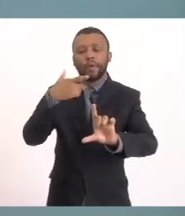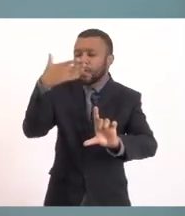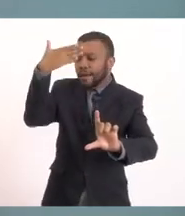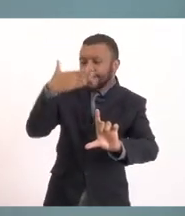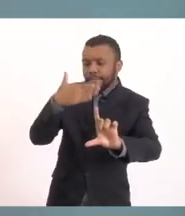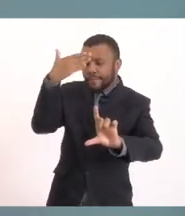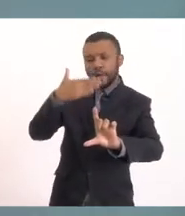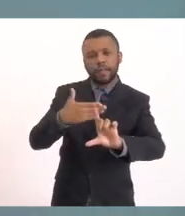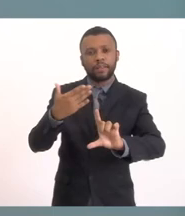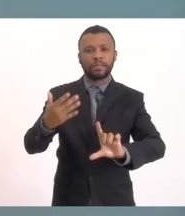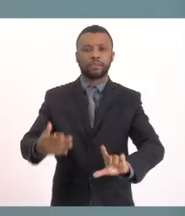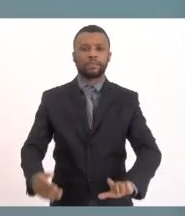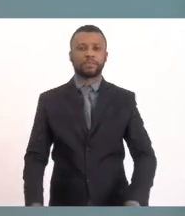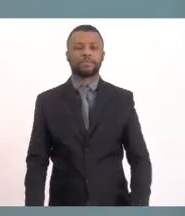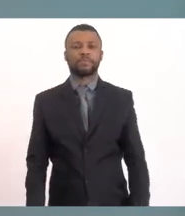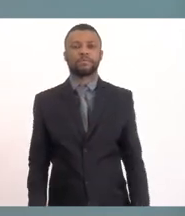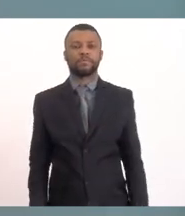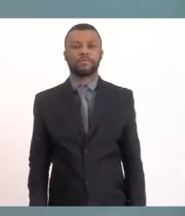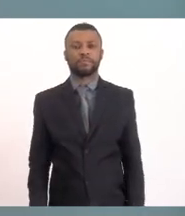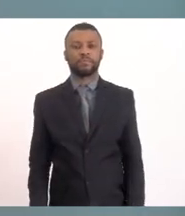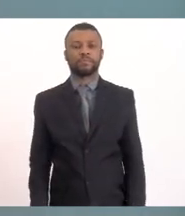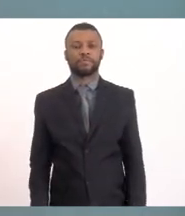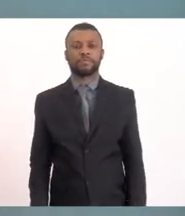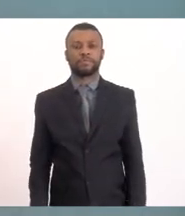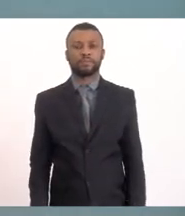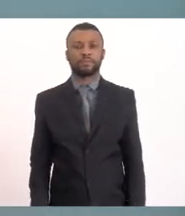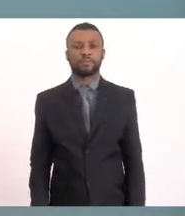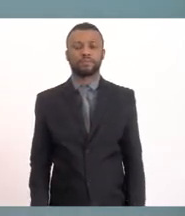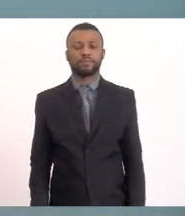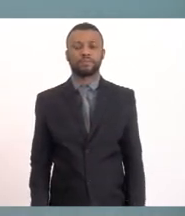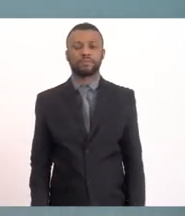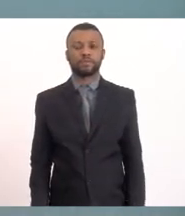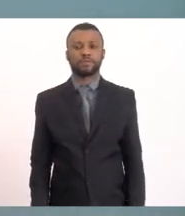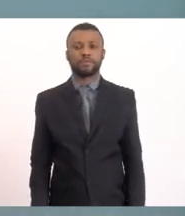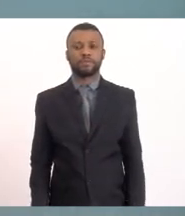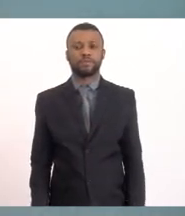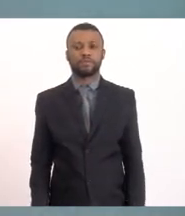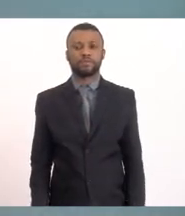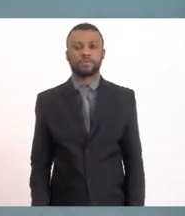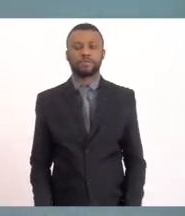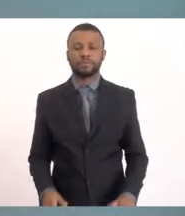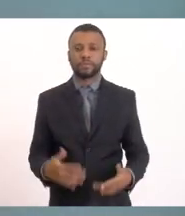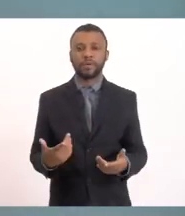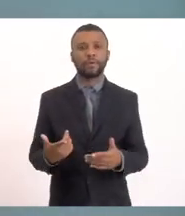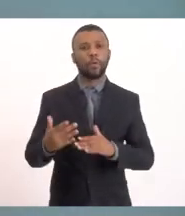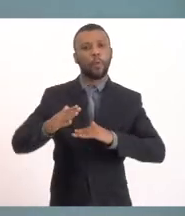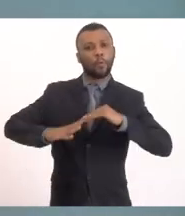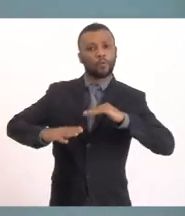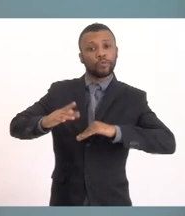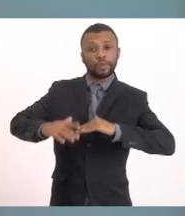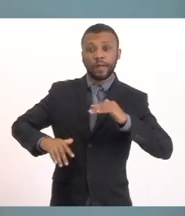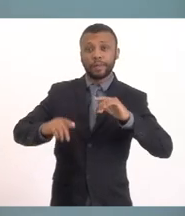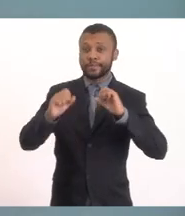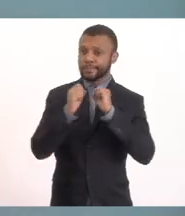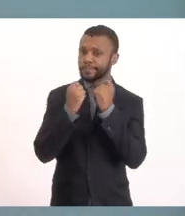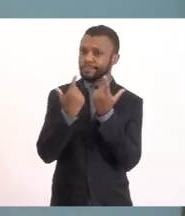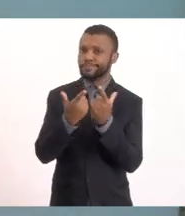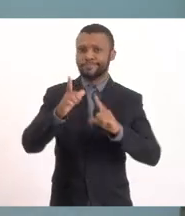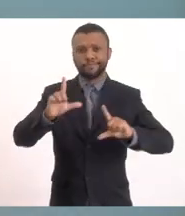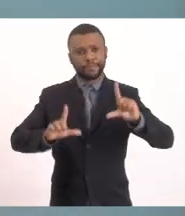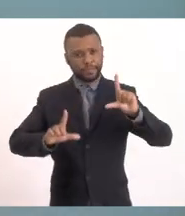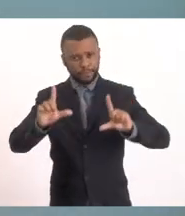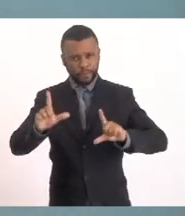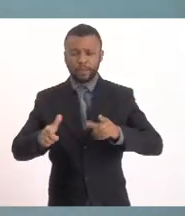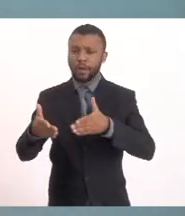pessoal da TV Alérgica Por gentileza,